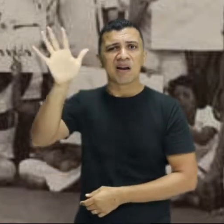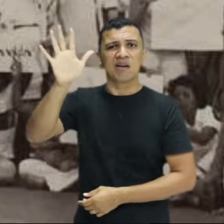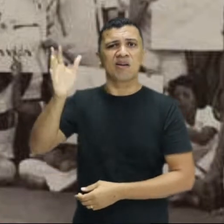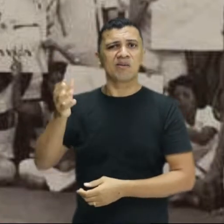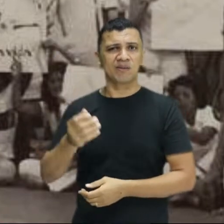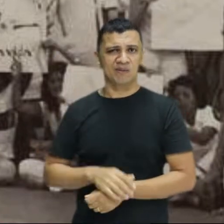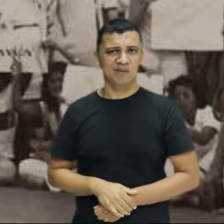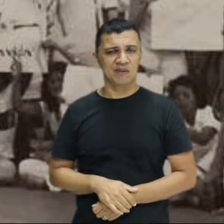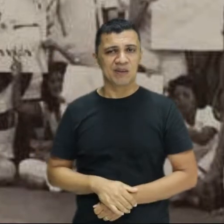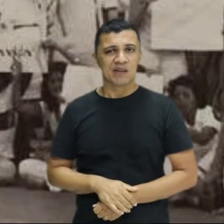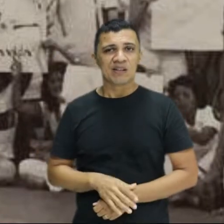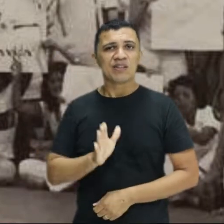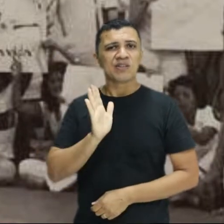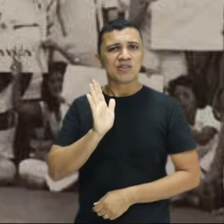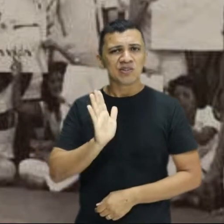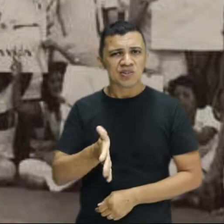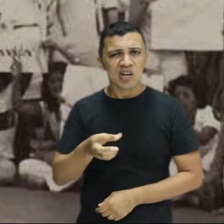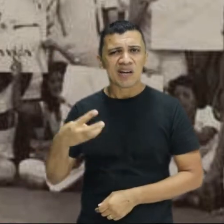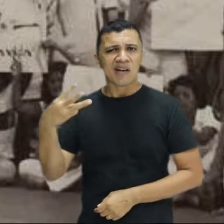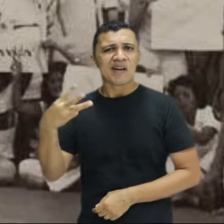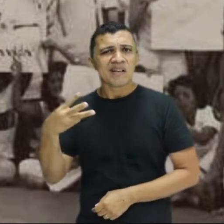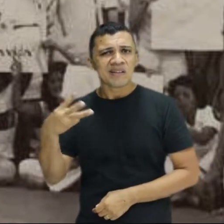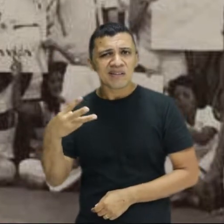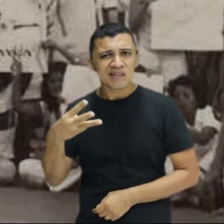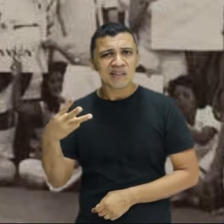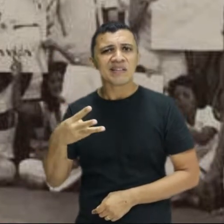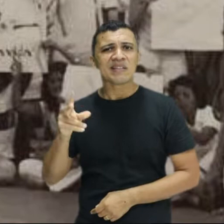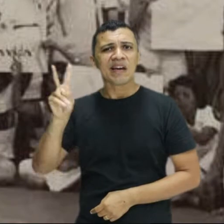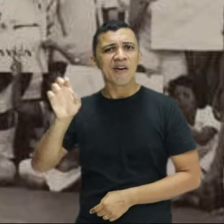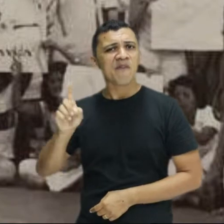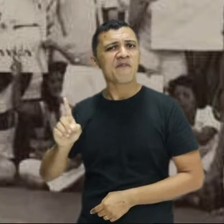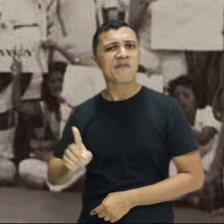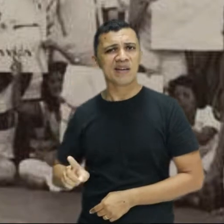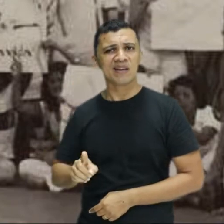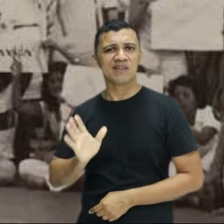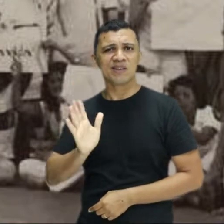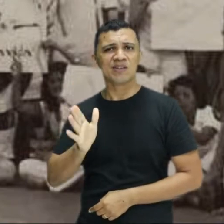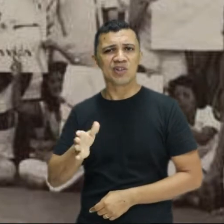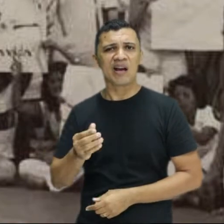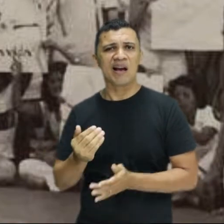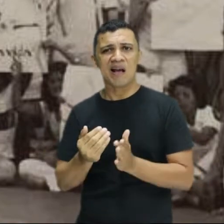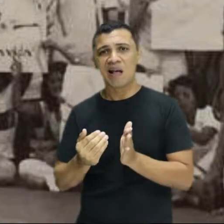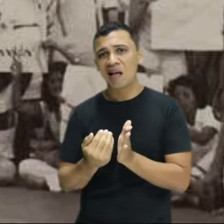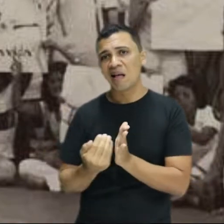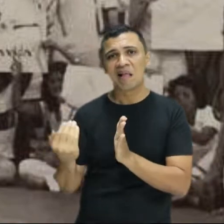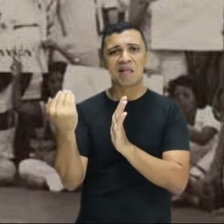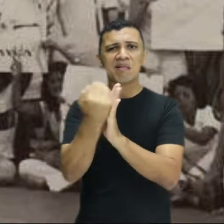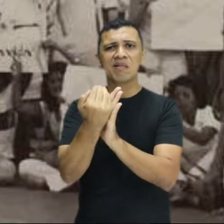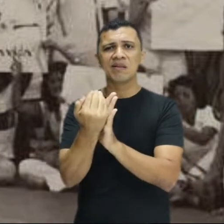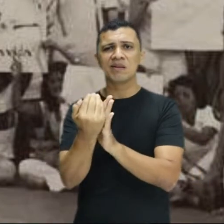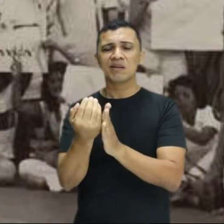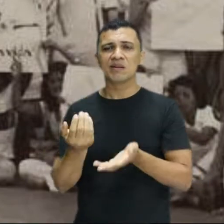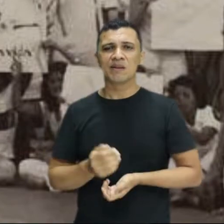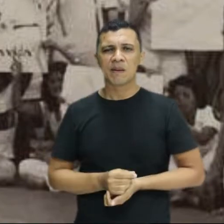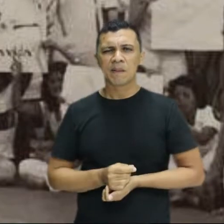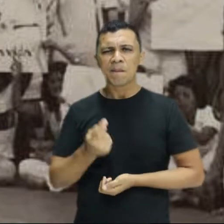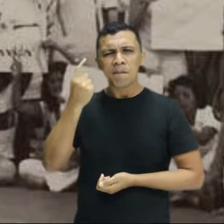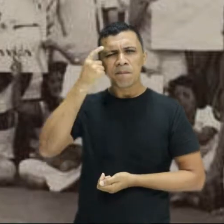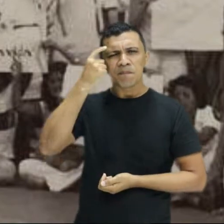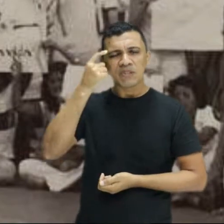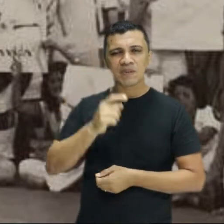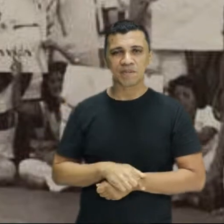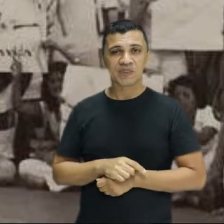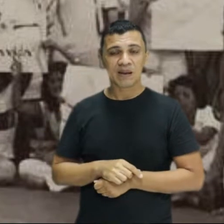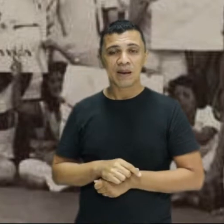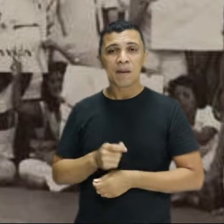ônibus, que já seria a terceira vez, naquele mesmo ano, que seria reajustada. Para tu ter uma ideia, naquele momento,